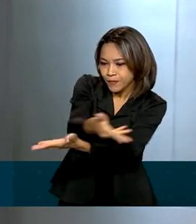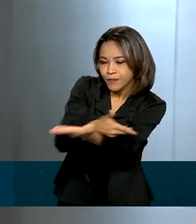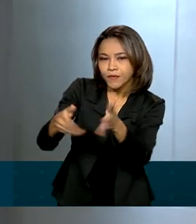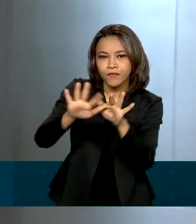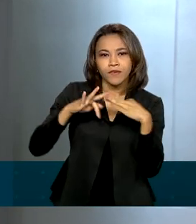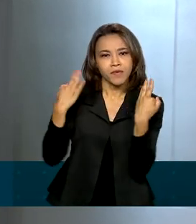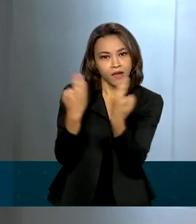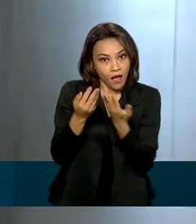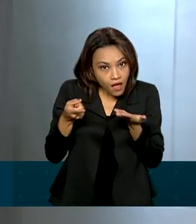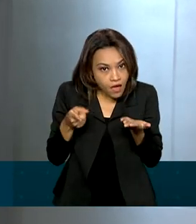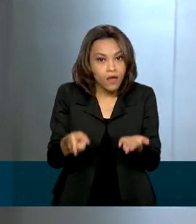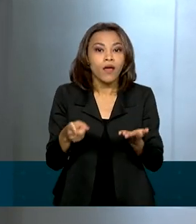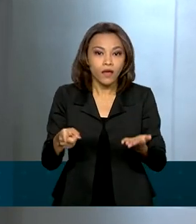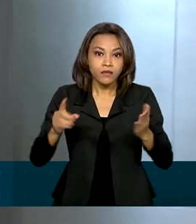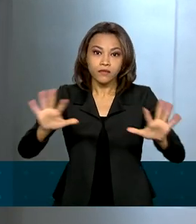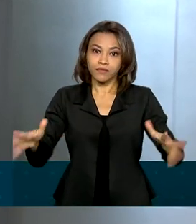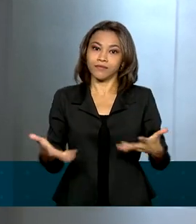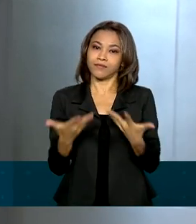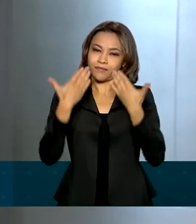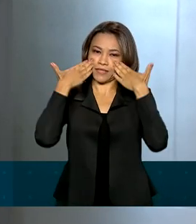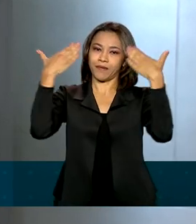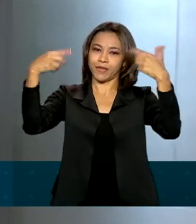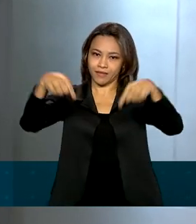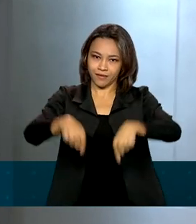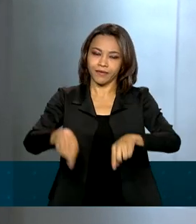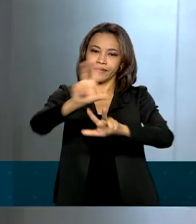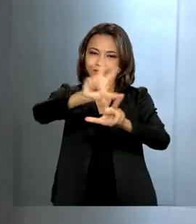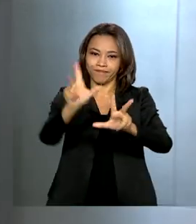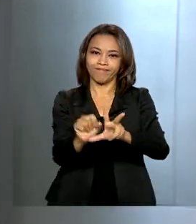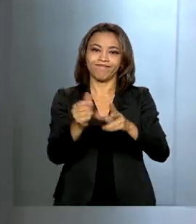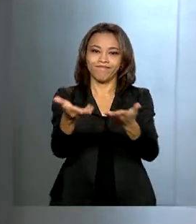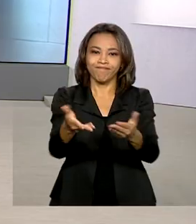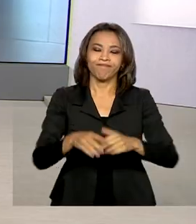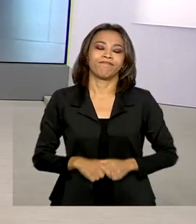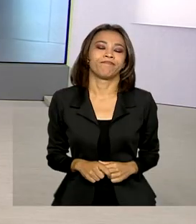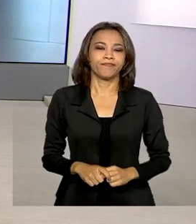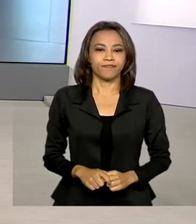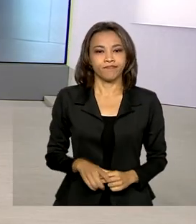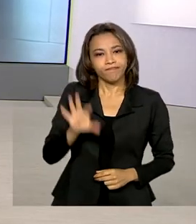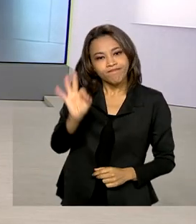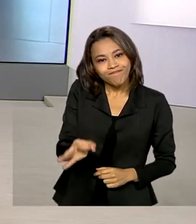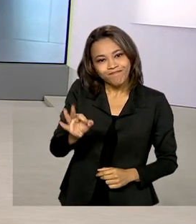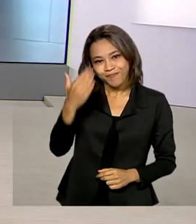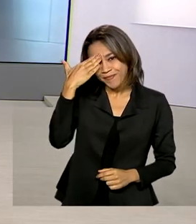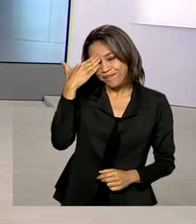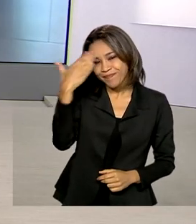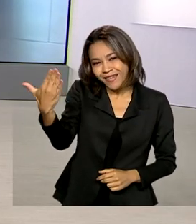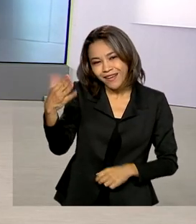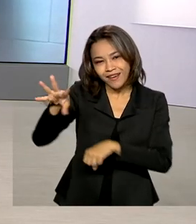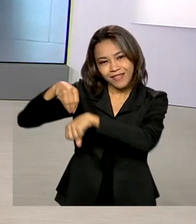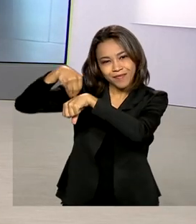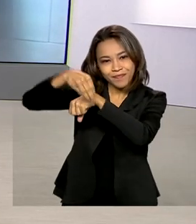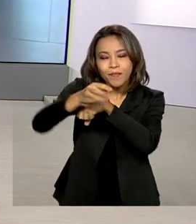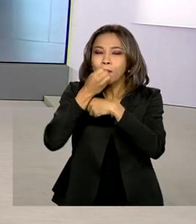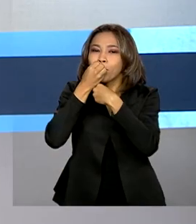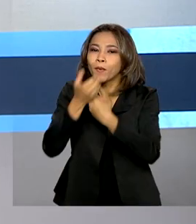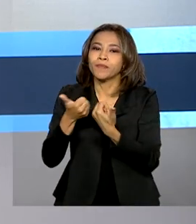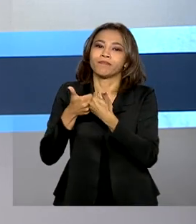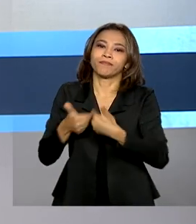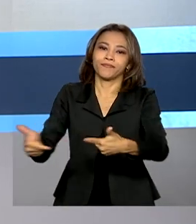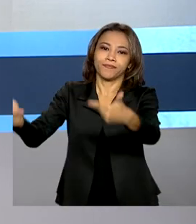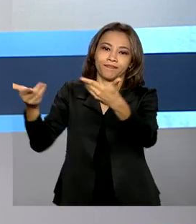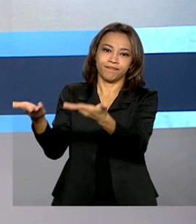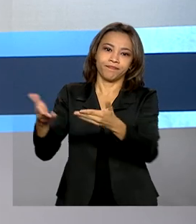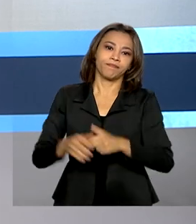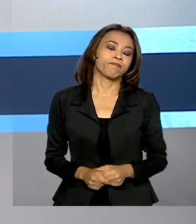esse evento vai ser transmitido ao vivo aqui na TV Brasil. Renata. Tá certo, Gabi. Obrigada pelas informações. Bom trabalho pra você.